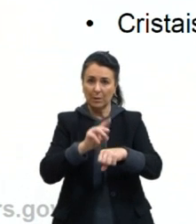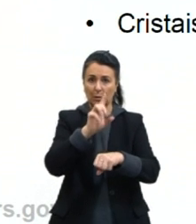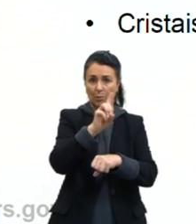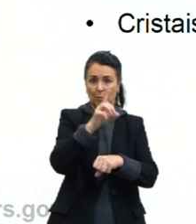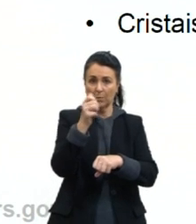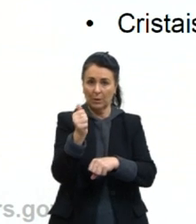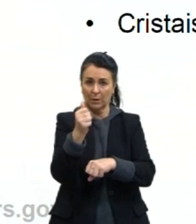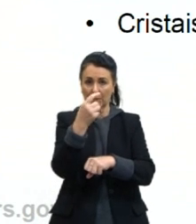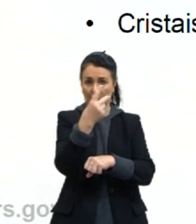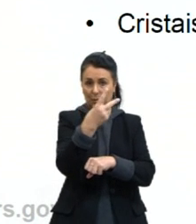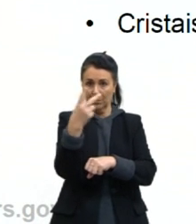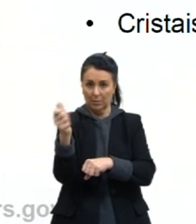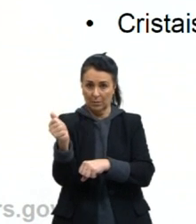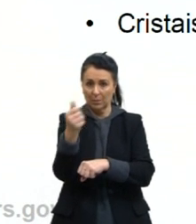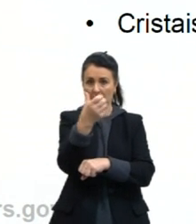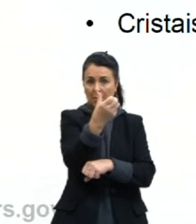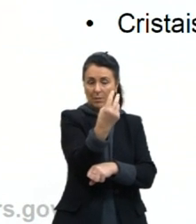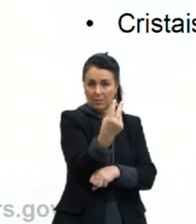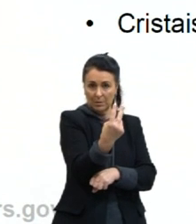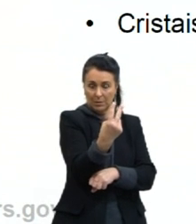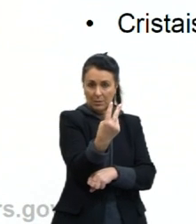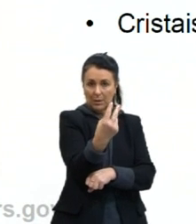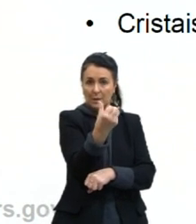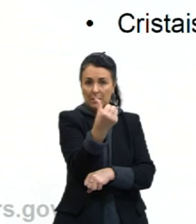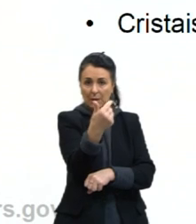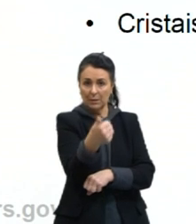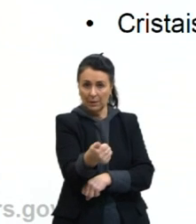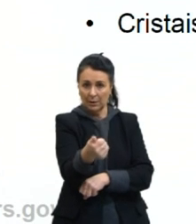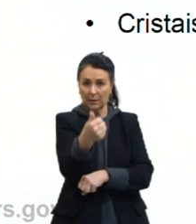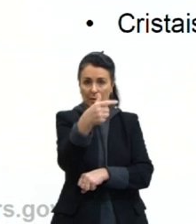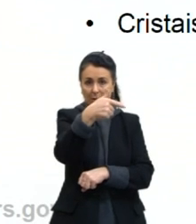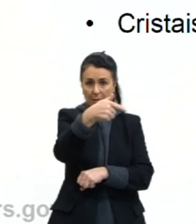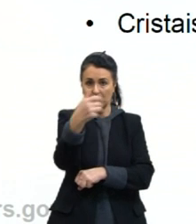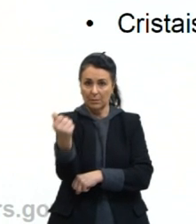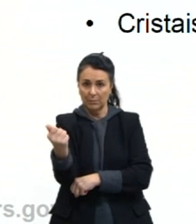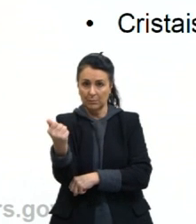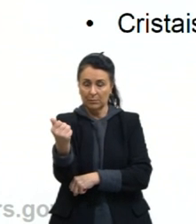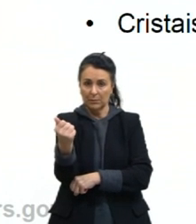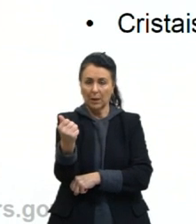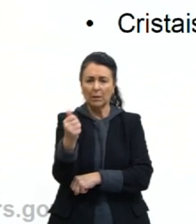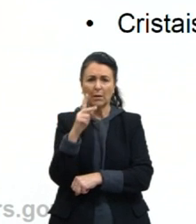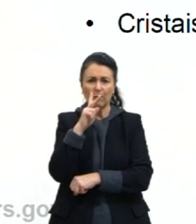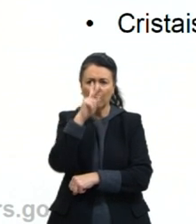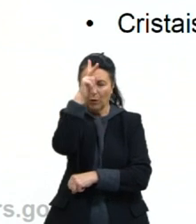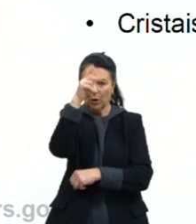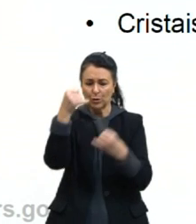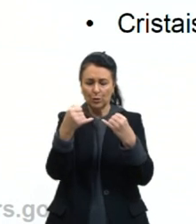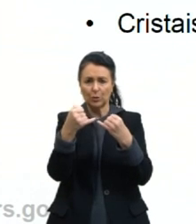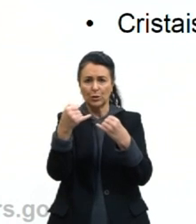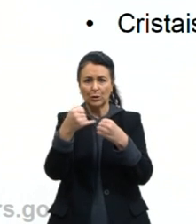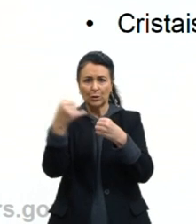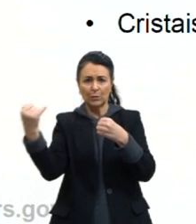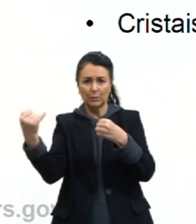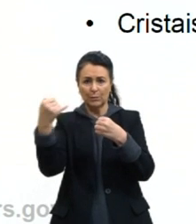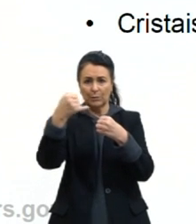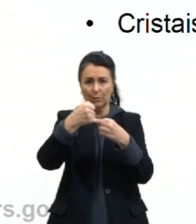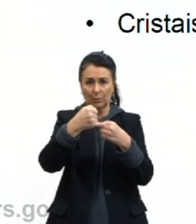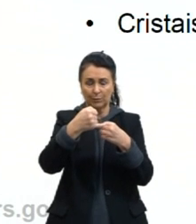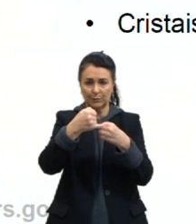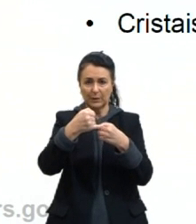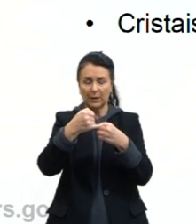2A, 6A e 7A, são fortemente iônicos. Então, se tu conhece as famílias, a família A